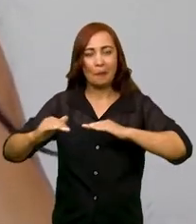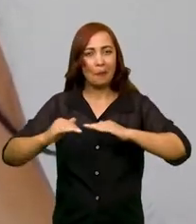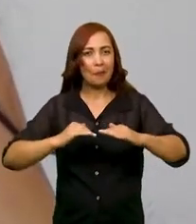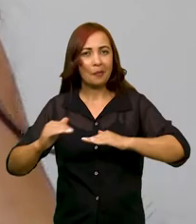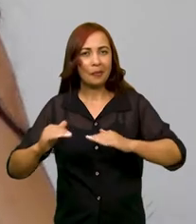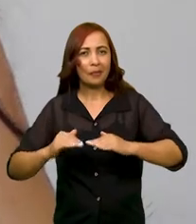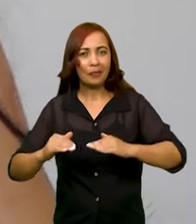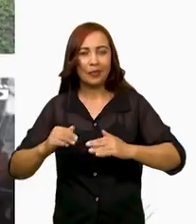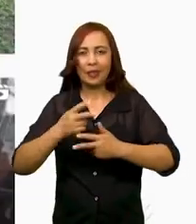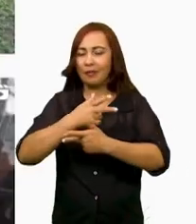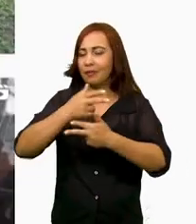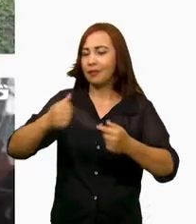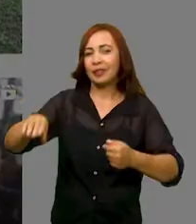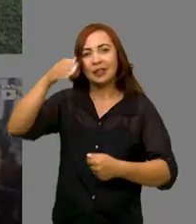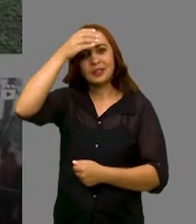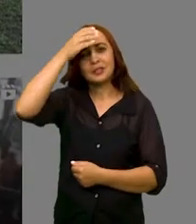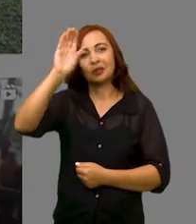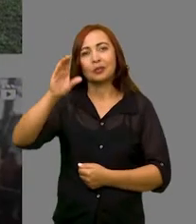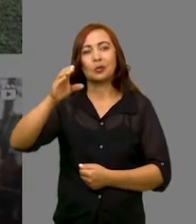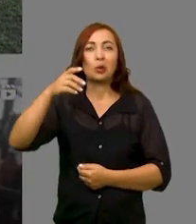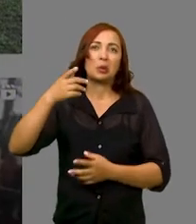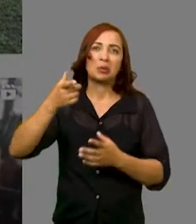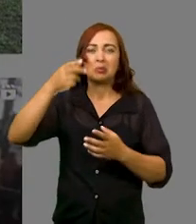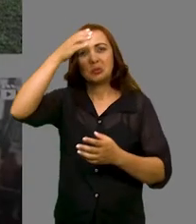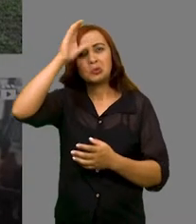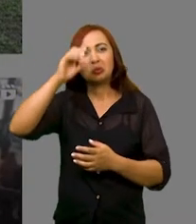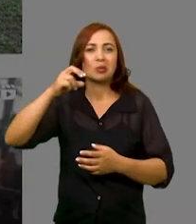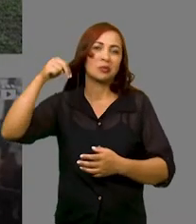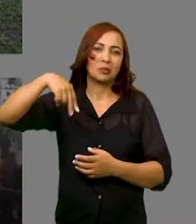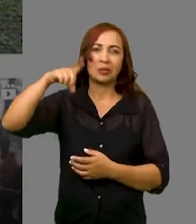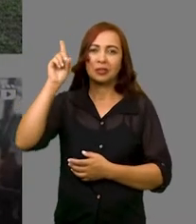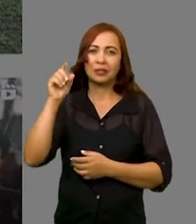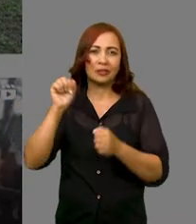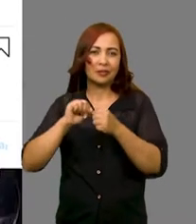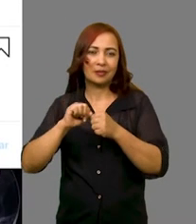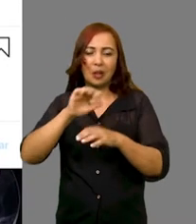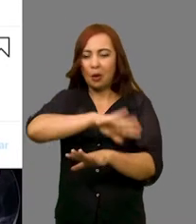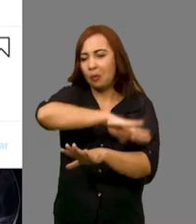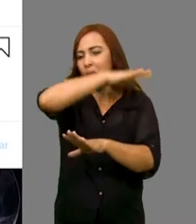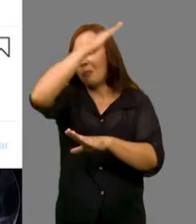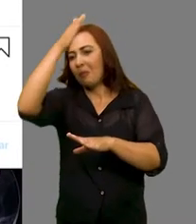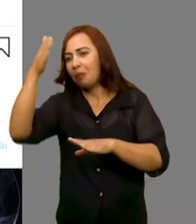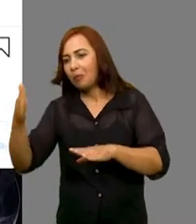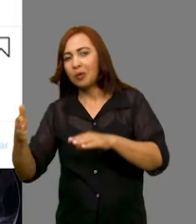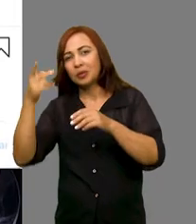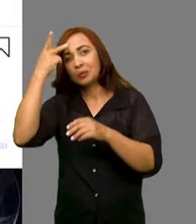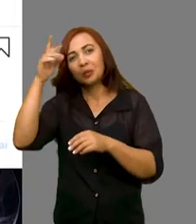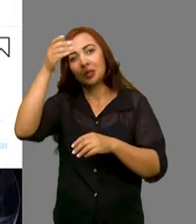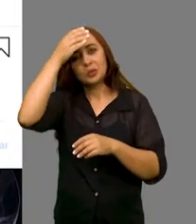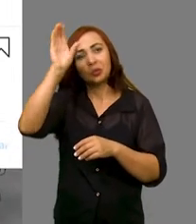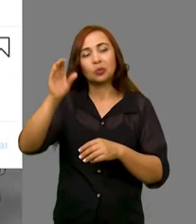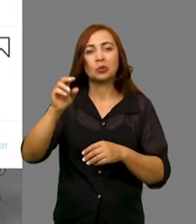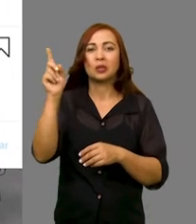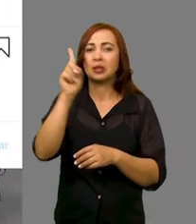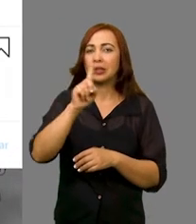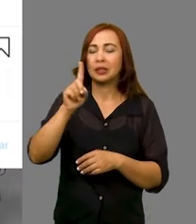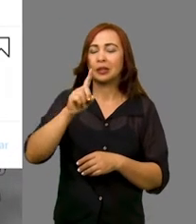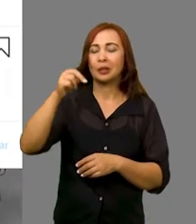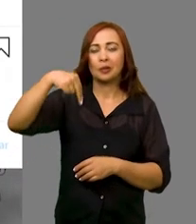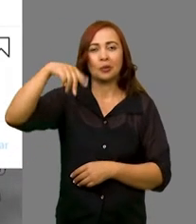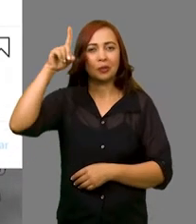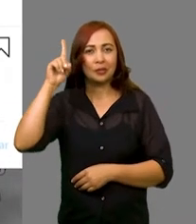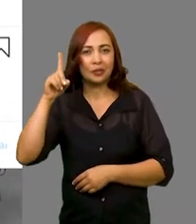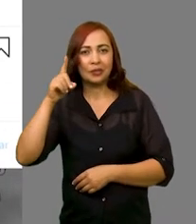mobilizar várias culturas, tanto a cultura nordestina, fazendo aí uma ponte para com as culturas não